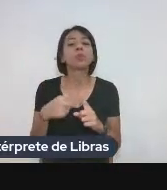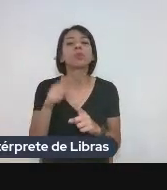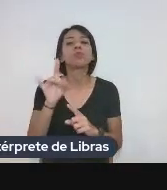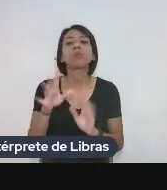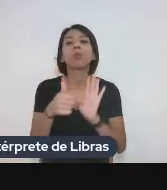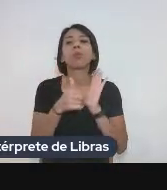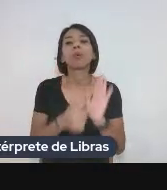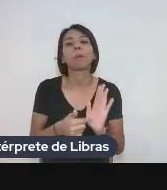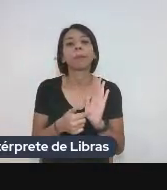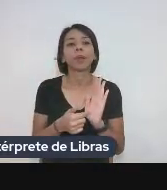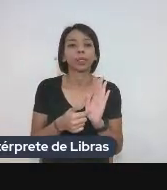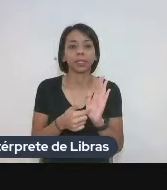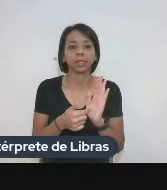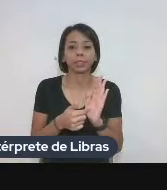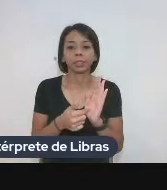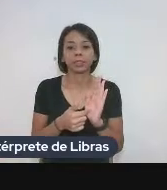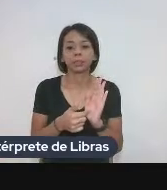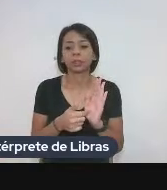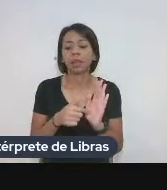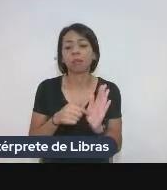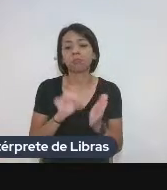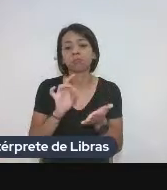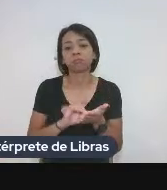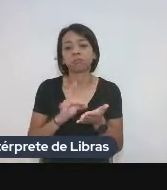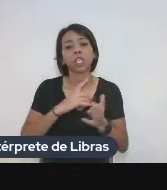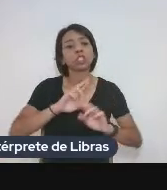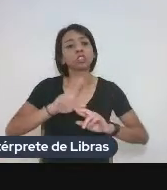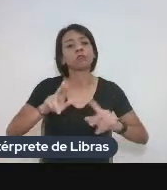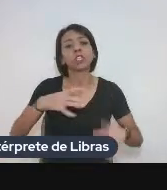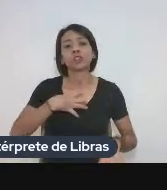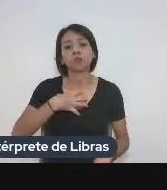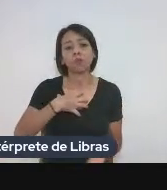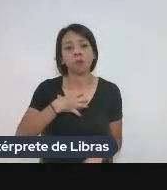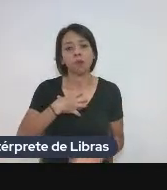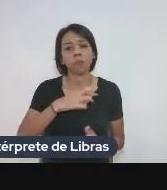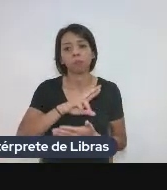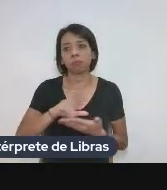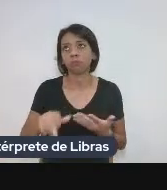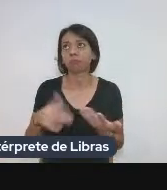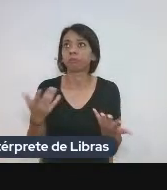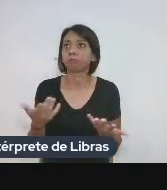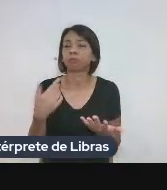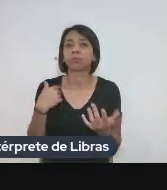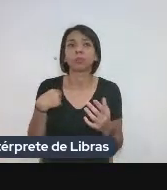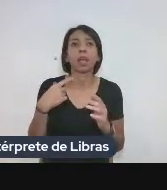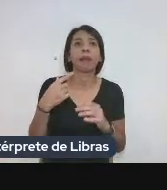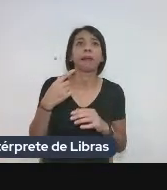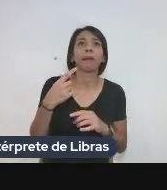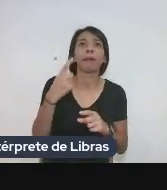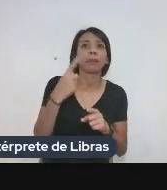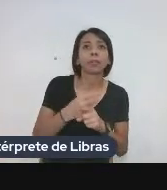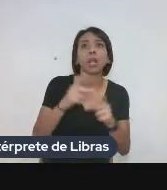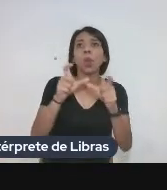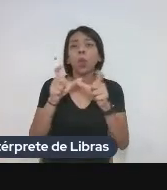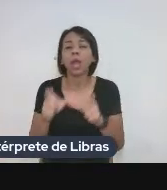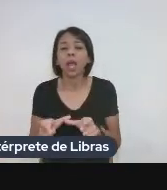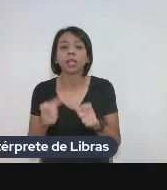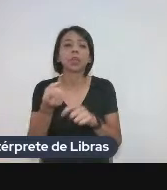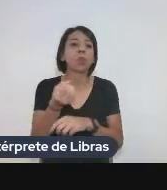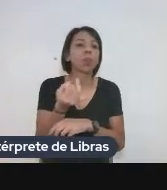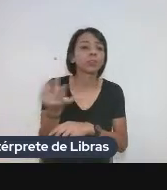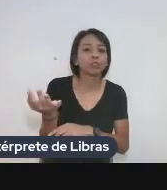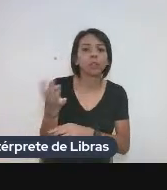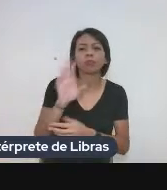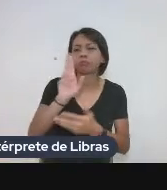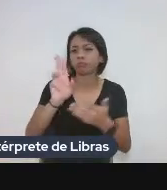elas aparecem estão estabelecidas em diferentes formas quanto a chamada a identificação a localização a quantidade